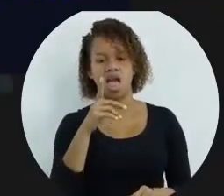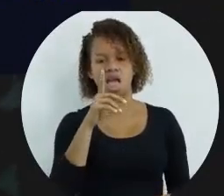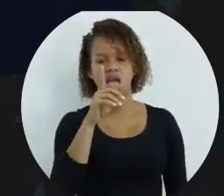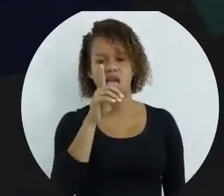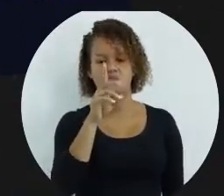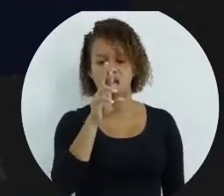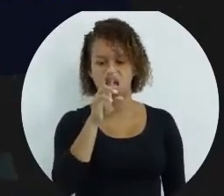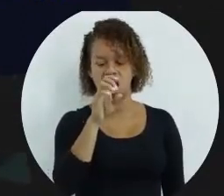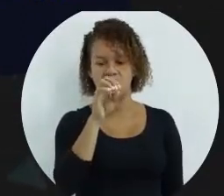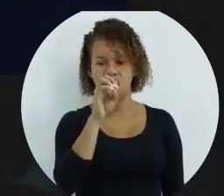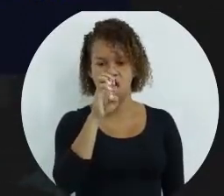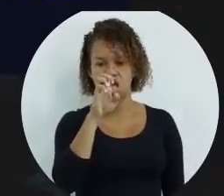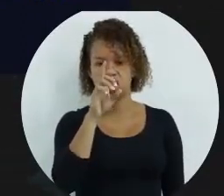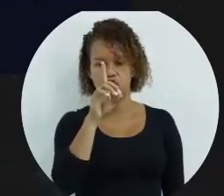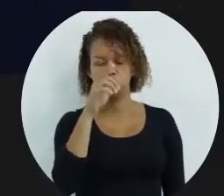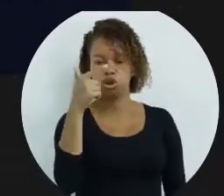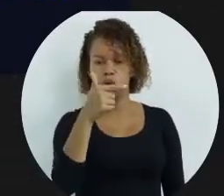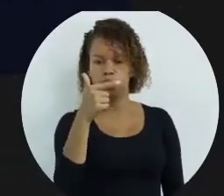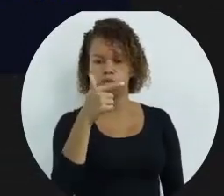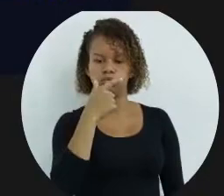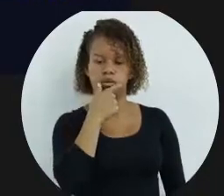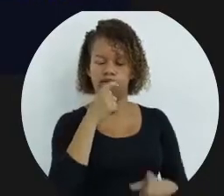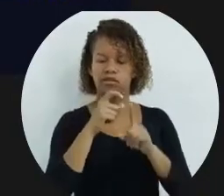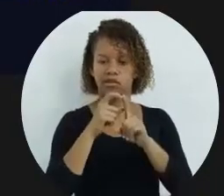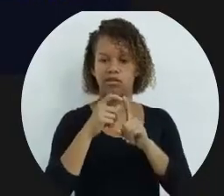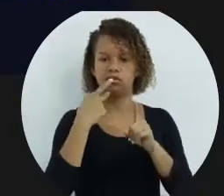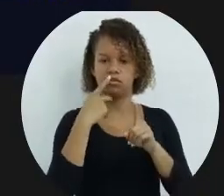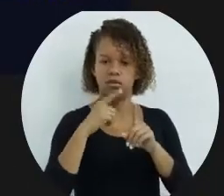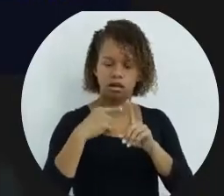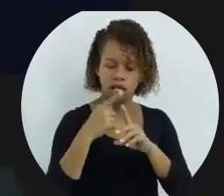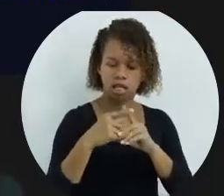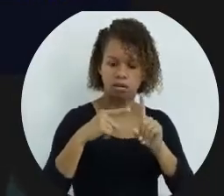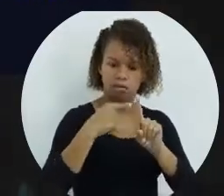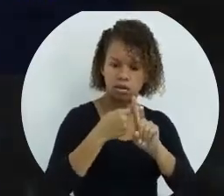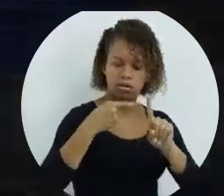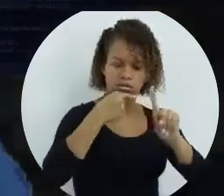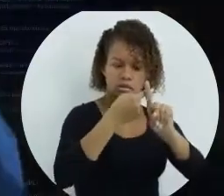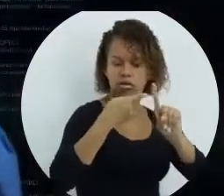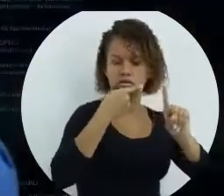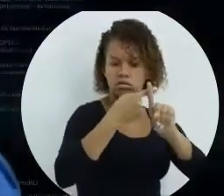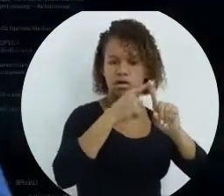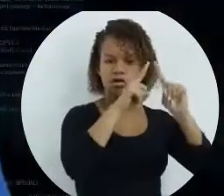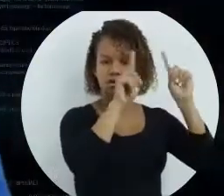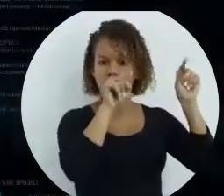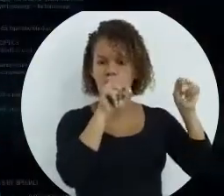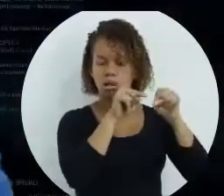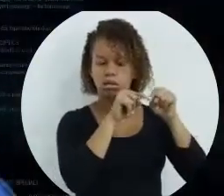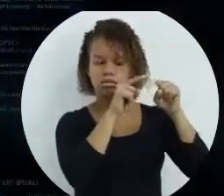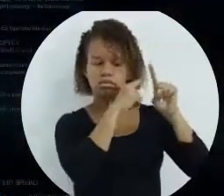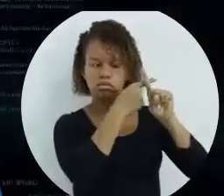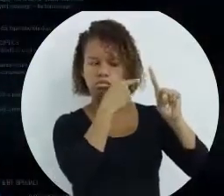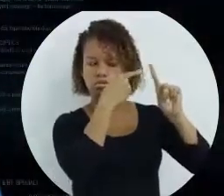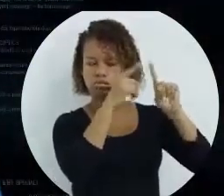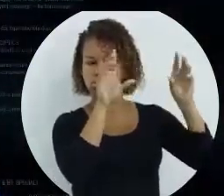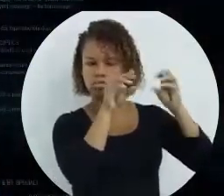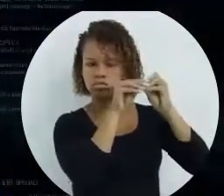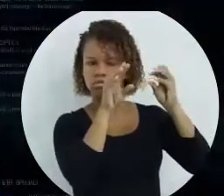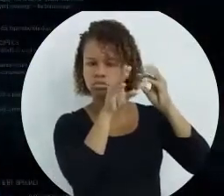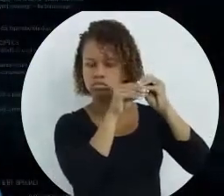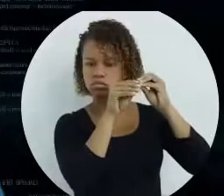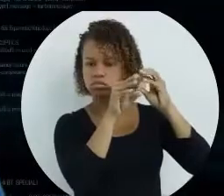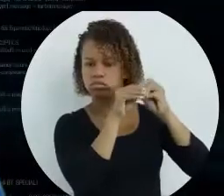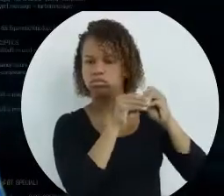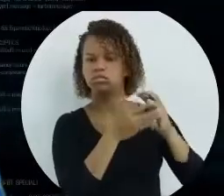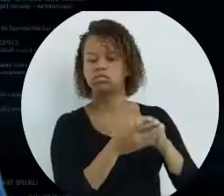você vai ver que ele vai ficar sempre adicionando, colocando mais e mais e mais e mais quadradinhos que vão ser